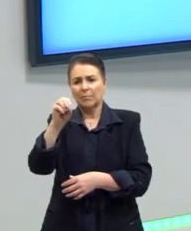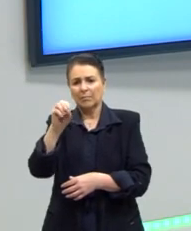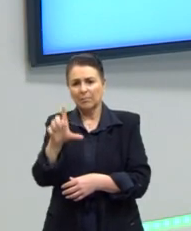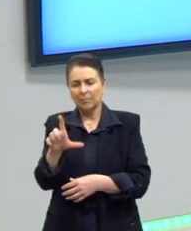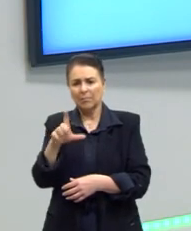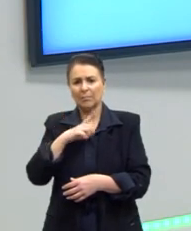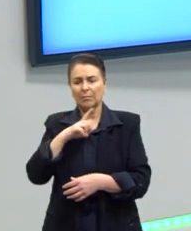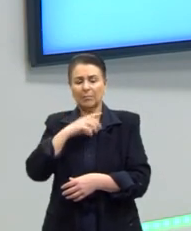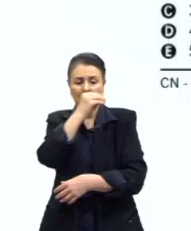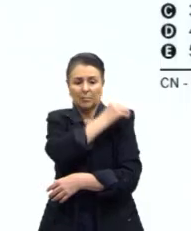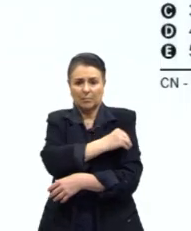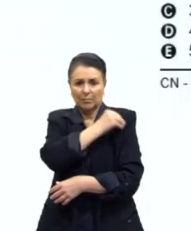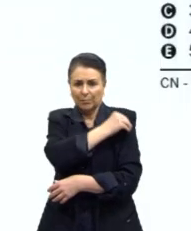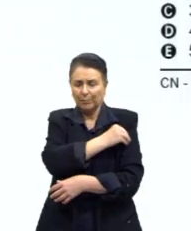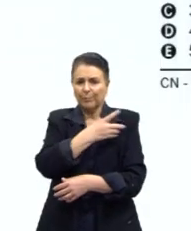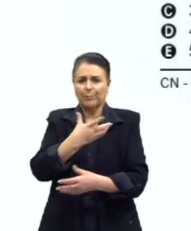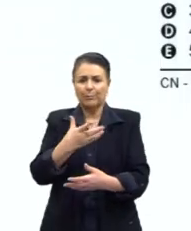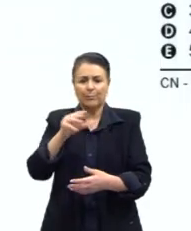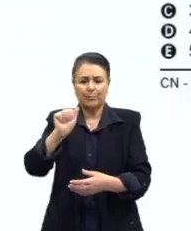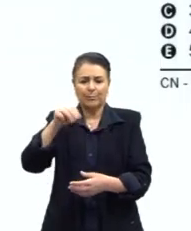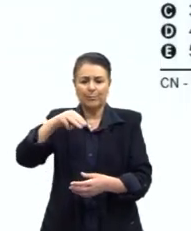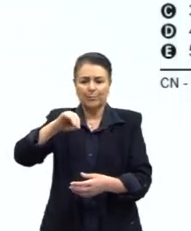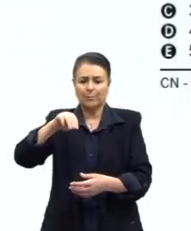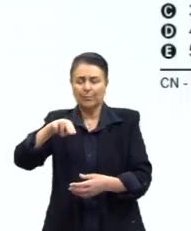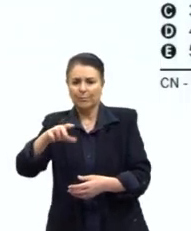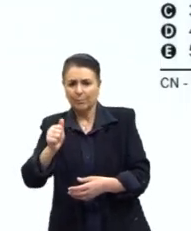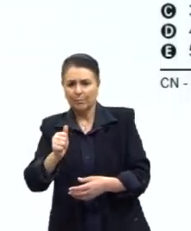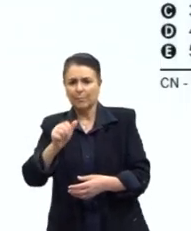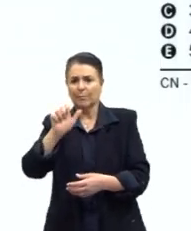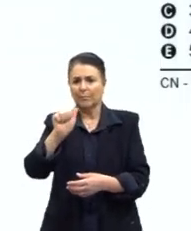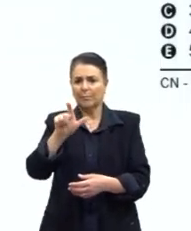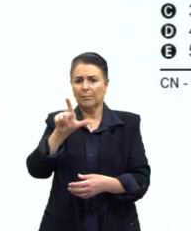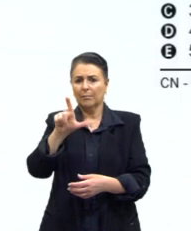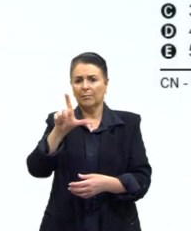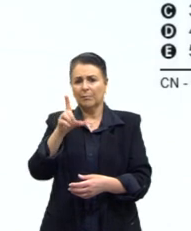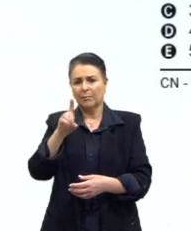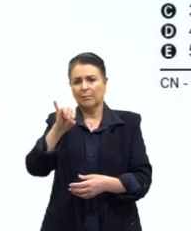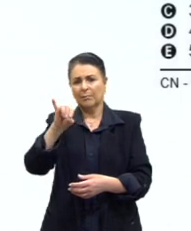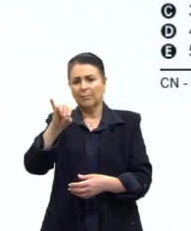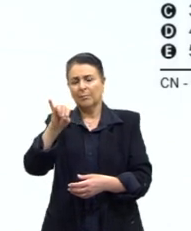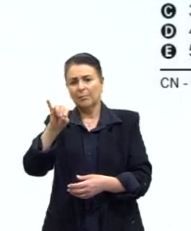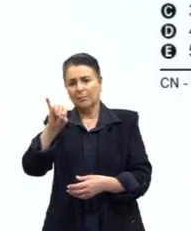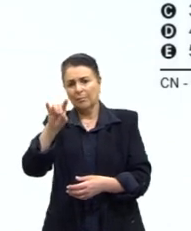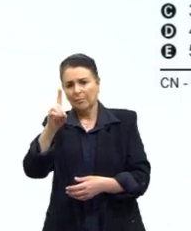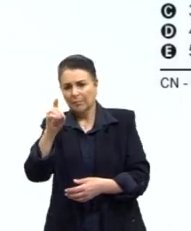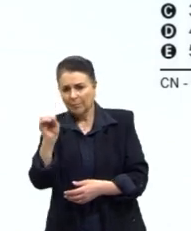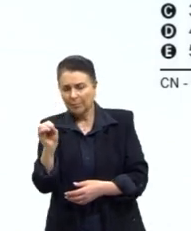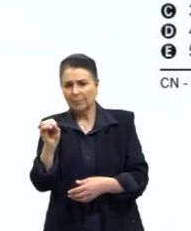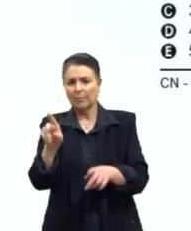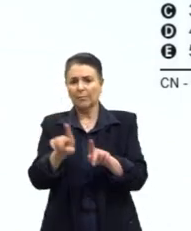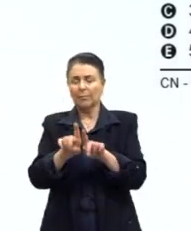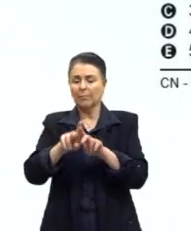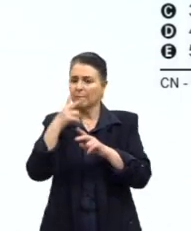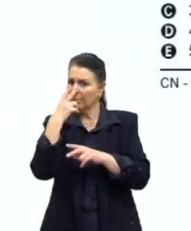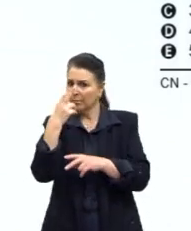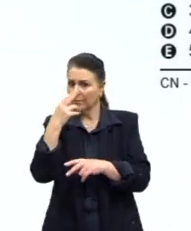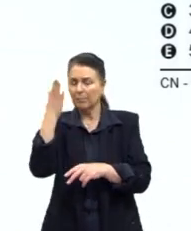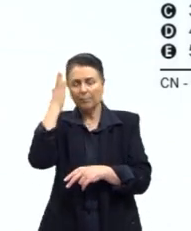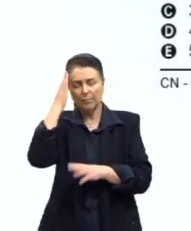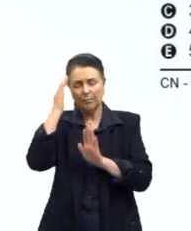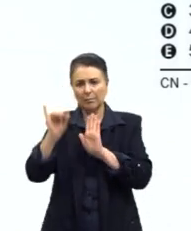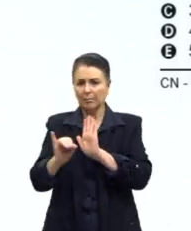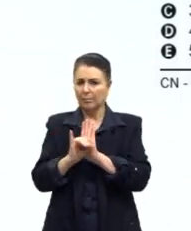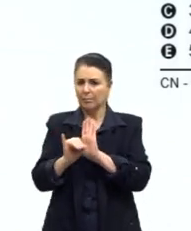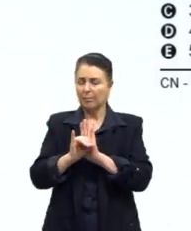fenol ali, do álcool, que são parecidas, ou do aldeídea e cetona, que também é um pouquinho parecido. Então, tem que saber identificar. Vai